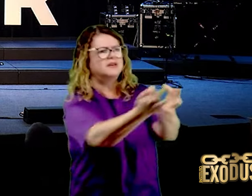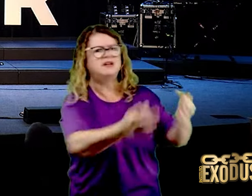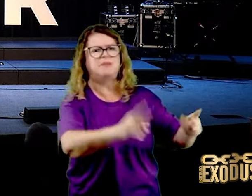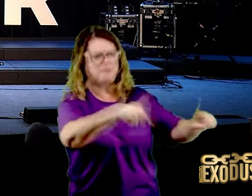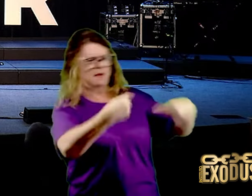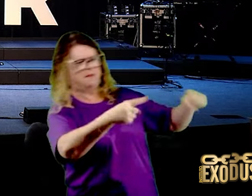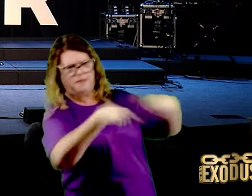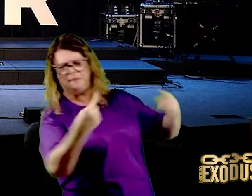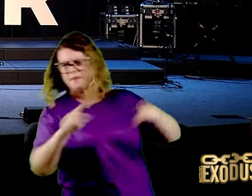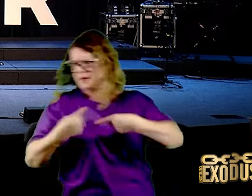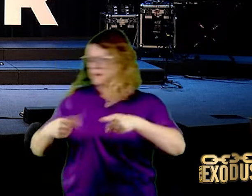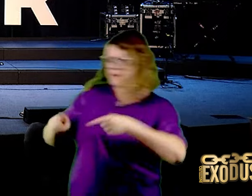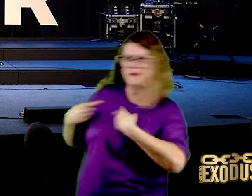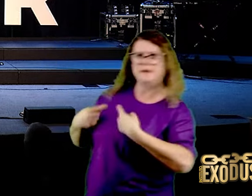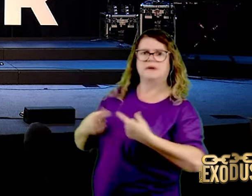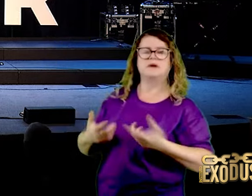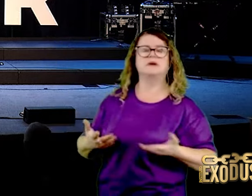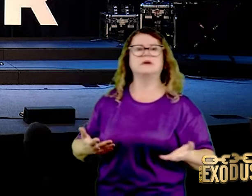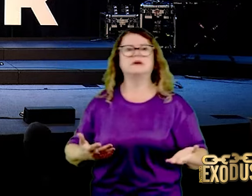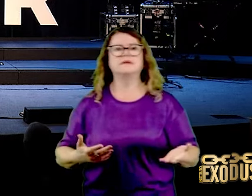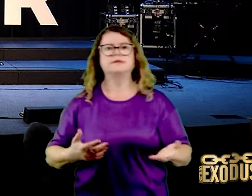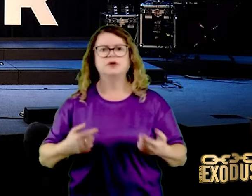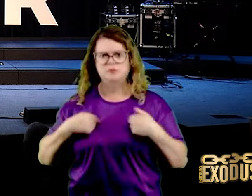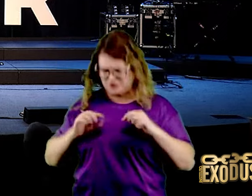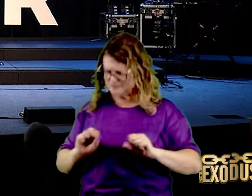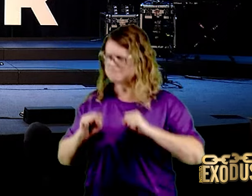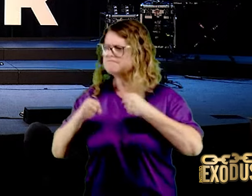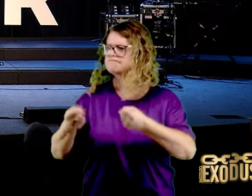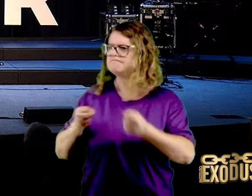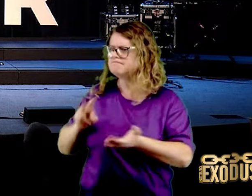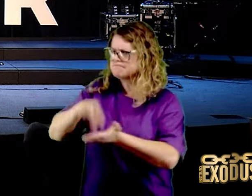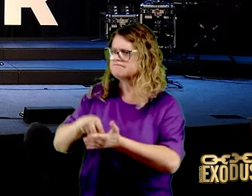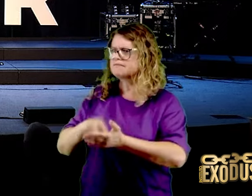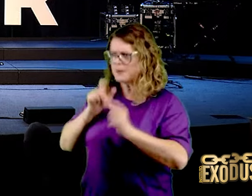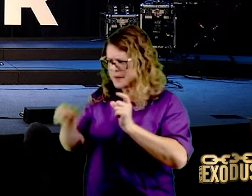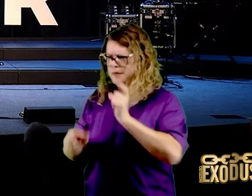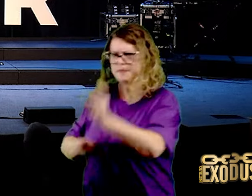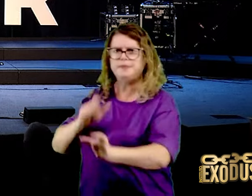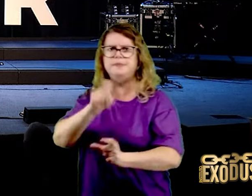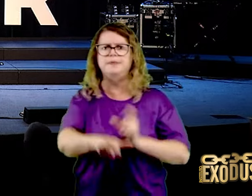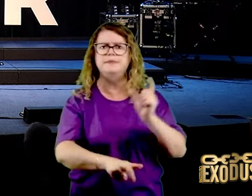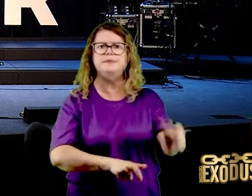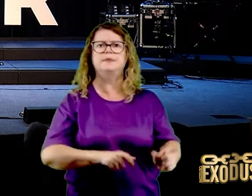Deus deixou problemas, diga assim, para nos ensinar a guerra.